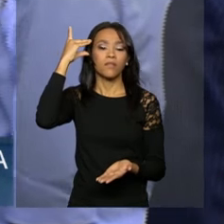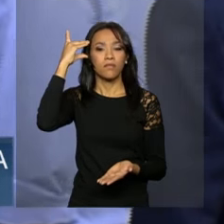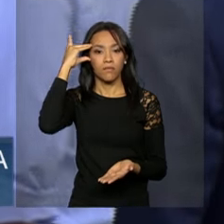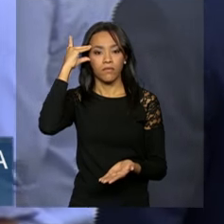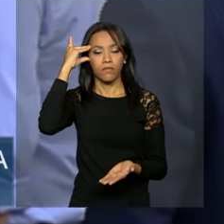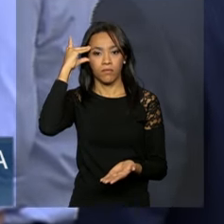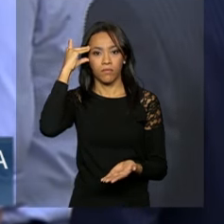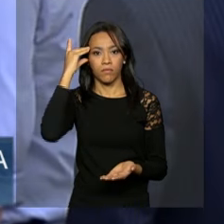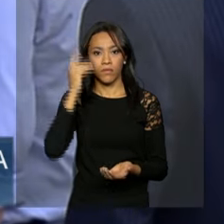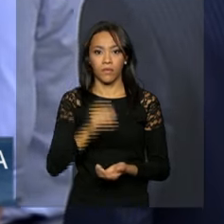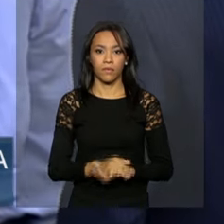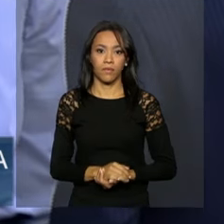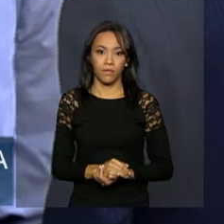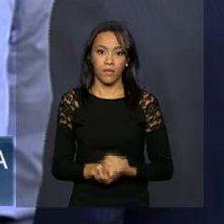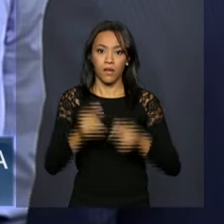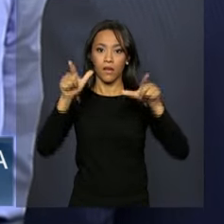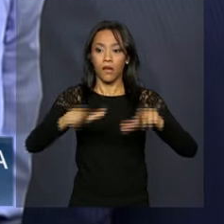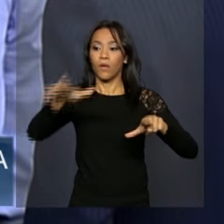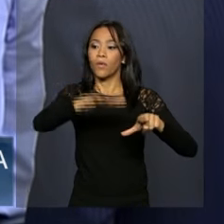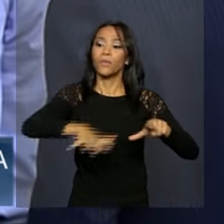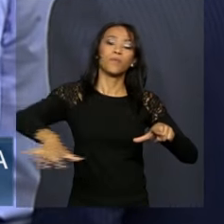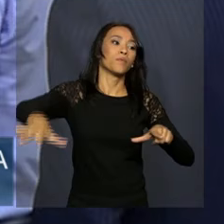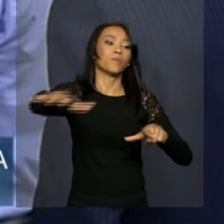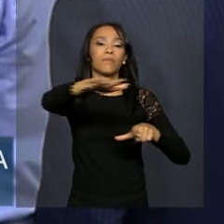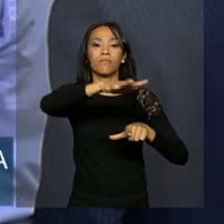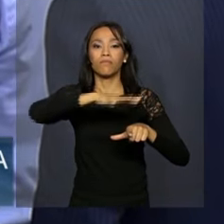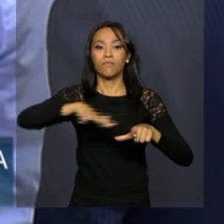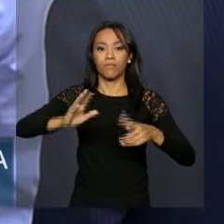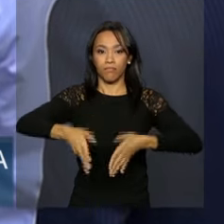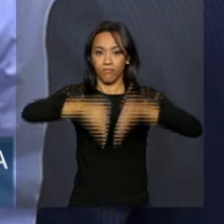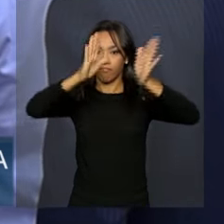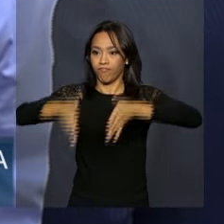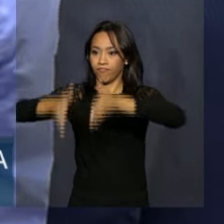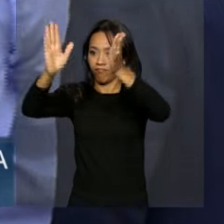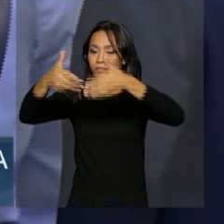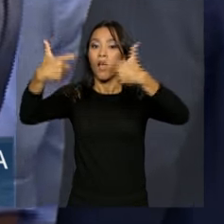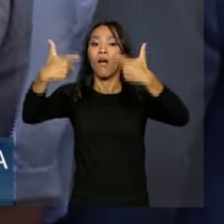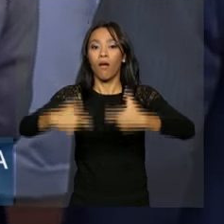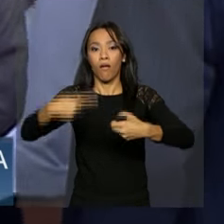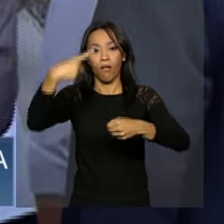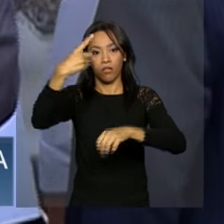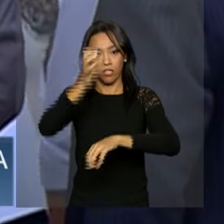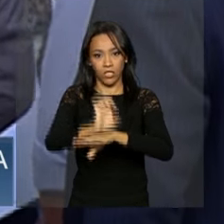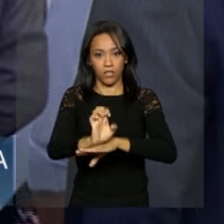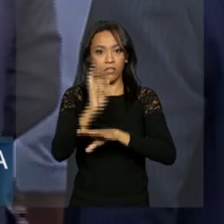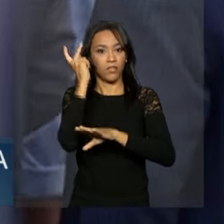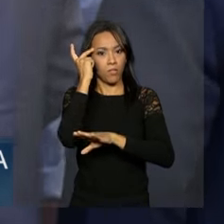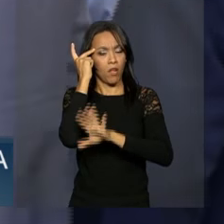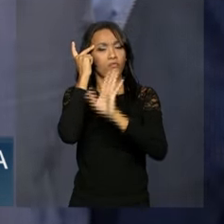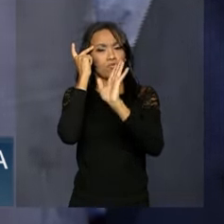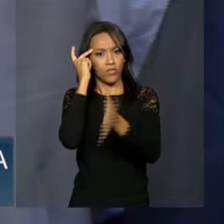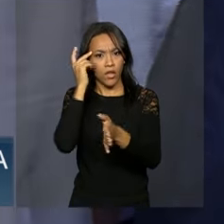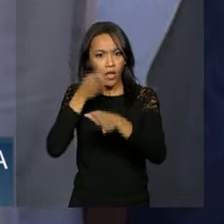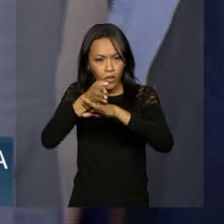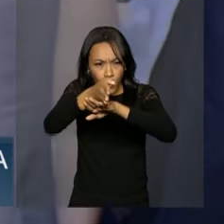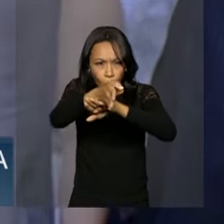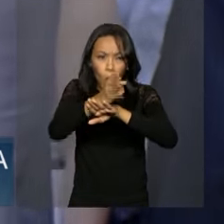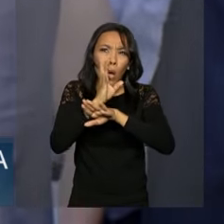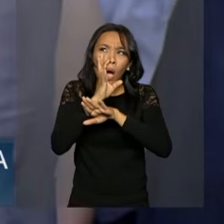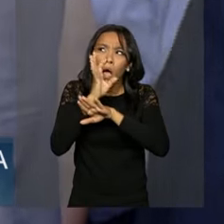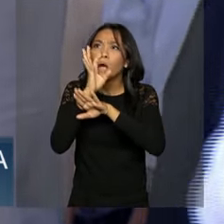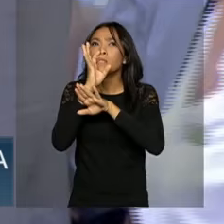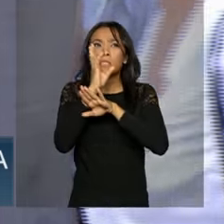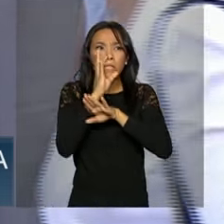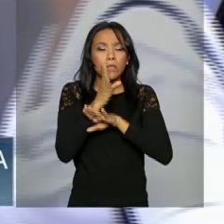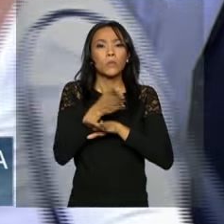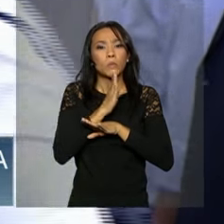ao condomínio residencial em Dayatuba, em São Paulo. Ela já visitou um dos apartamentos, já conversou com